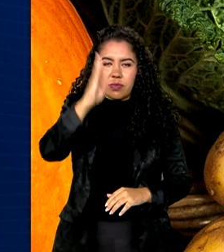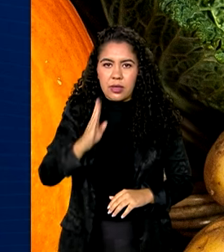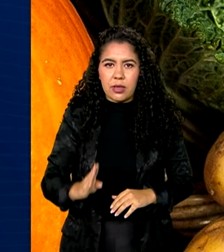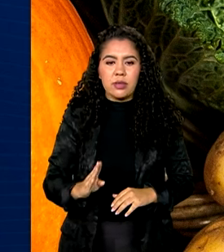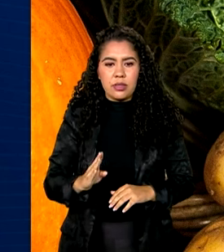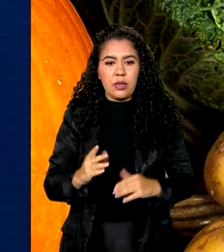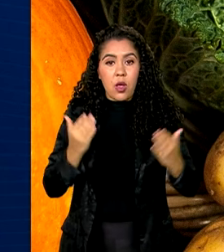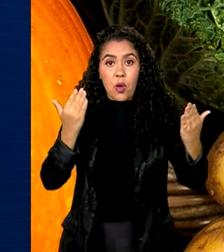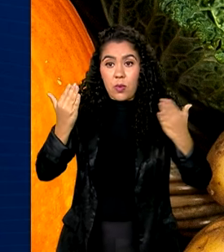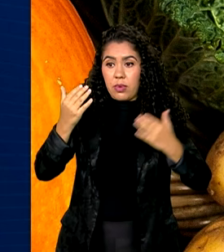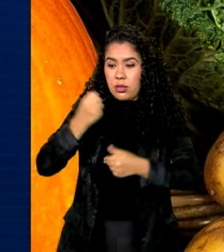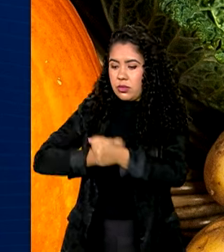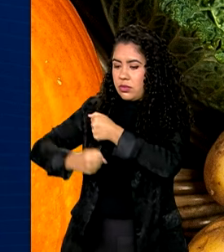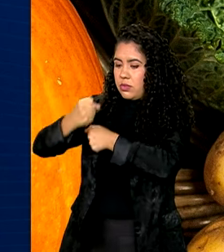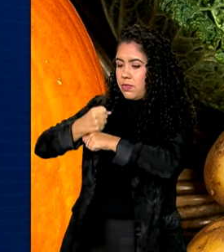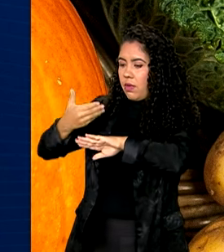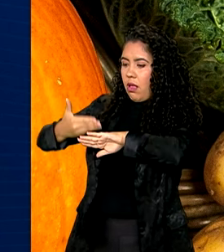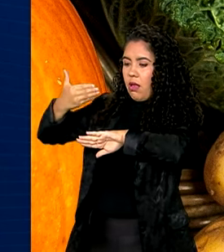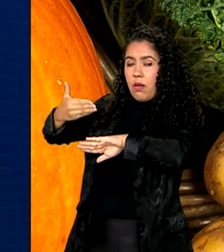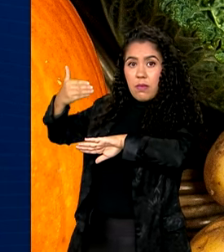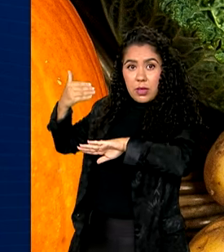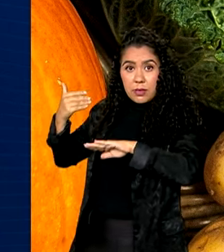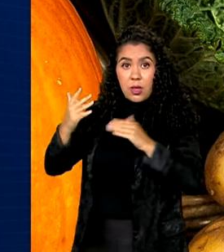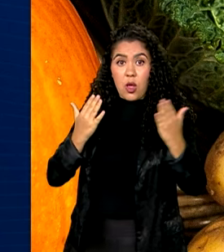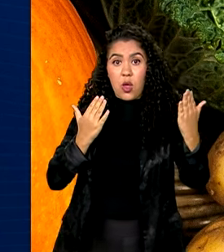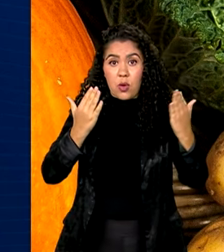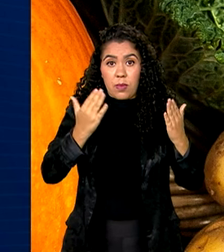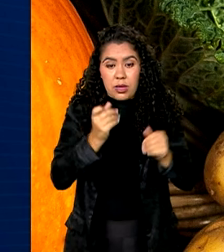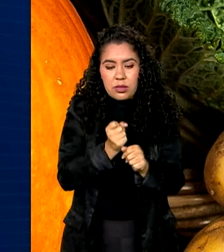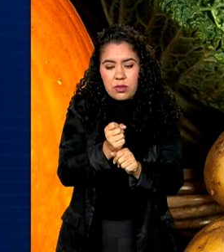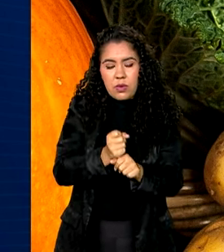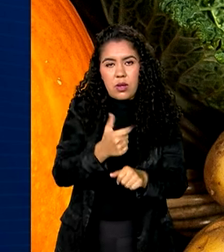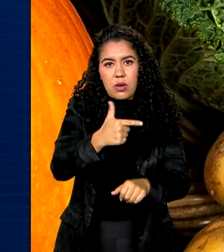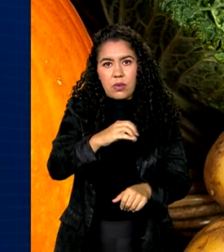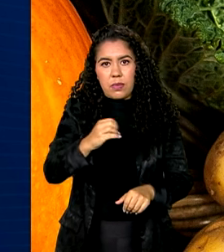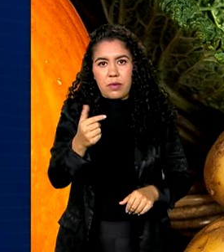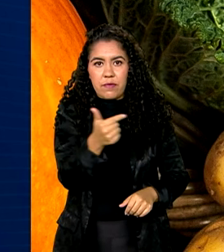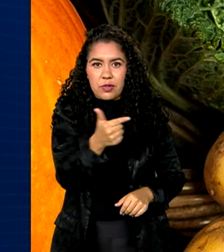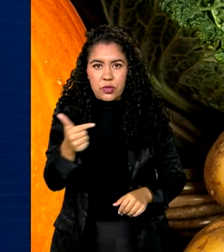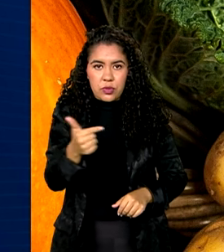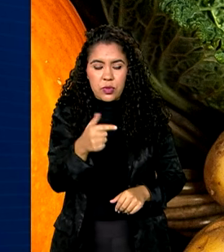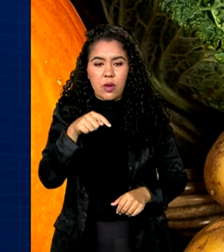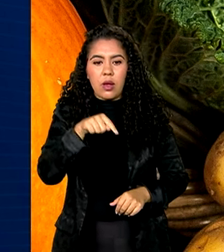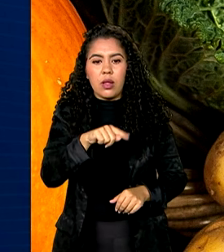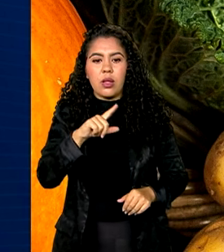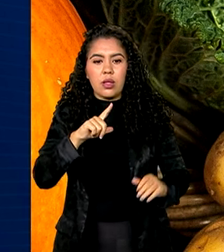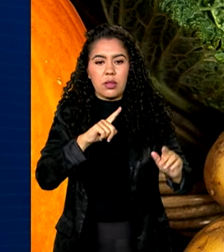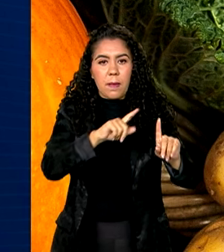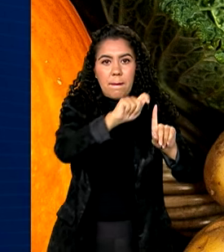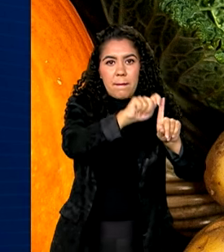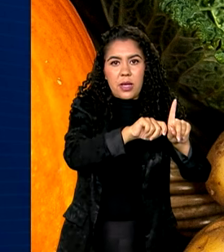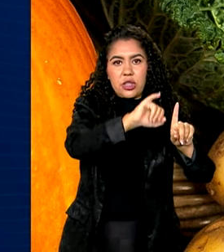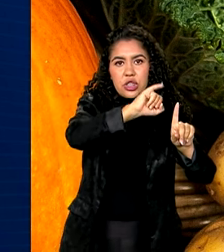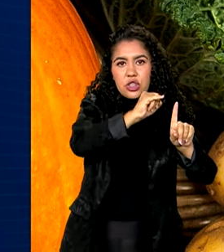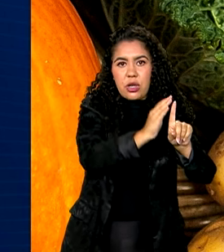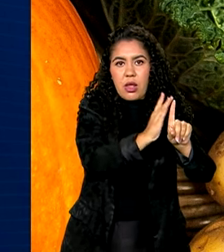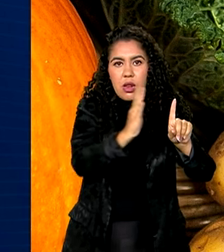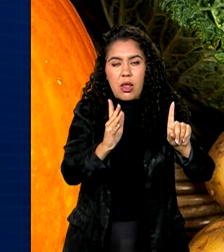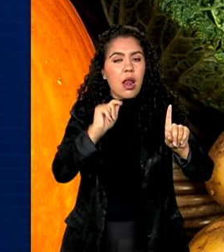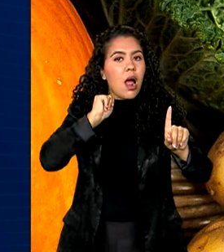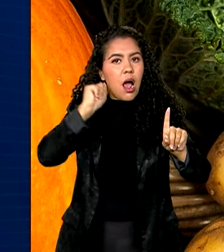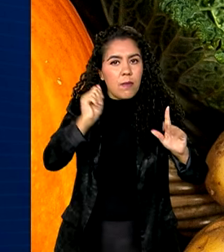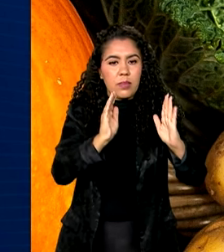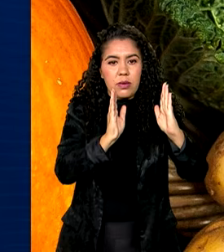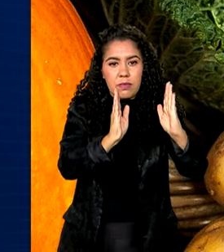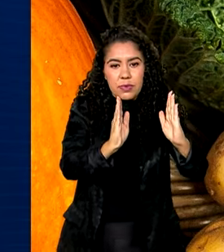período de anos anteriores. Em relação a 2022, por exemplo, o crescimento entre janeiro e abril é de